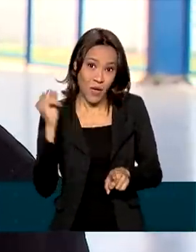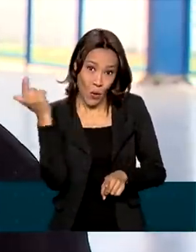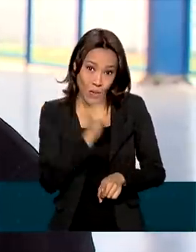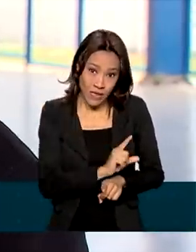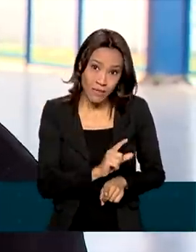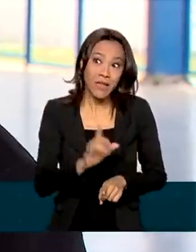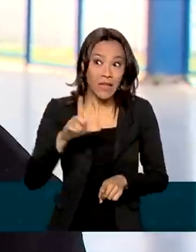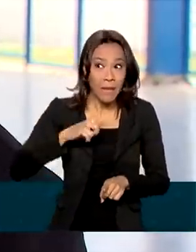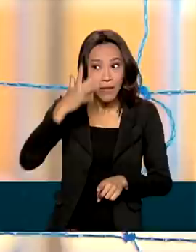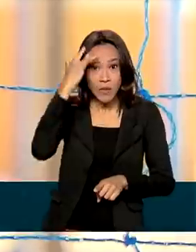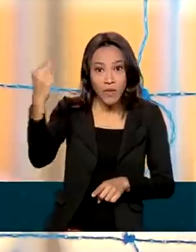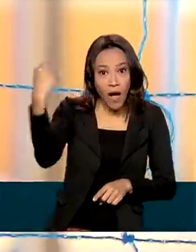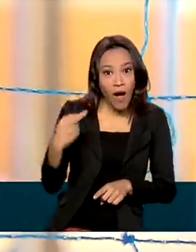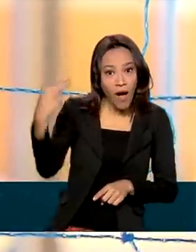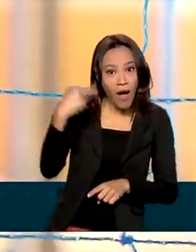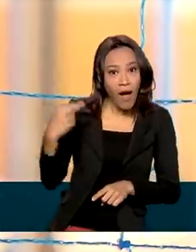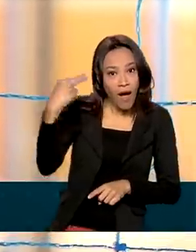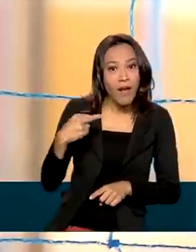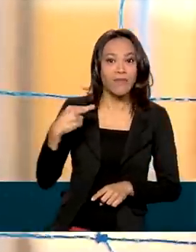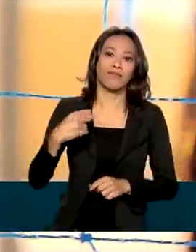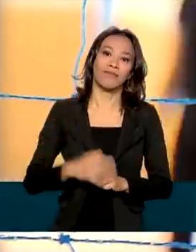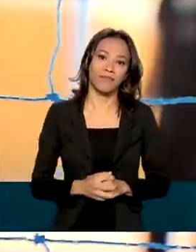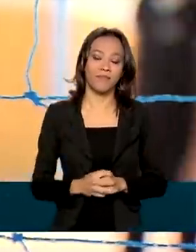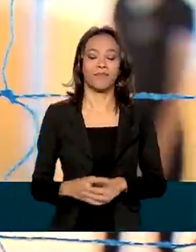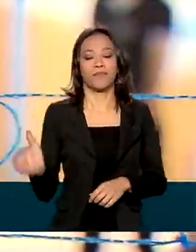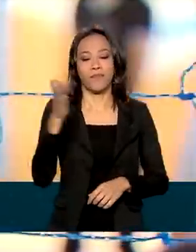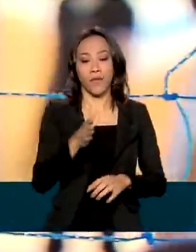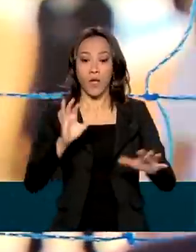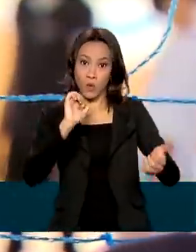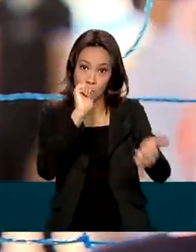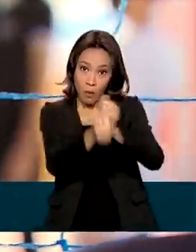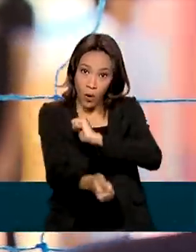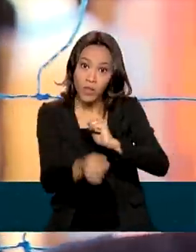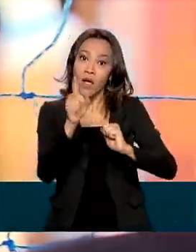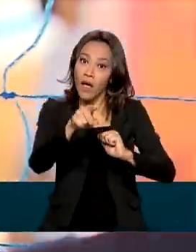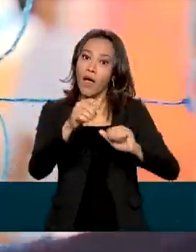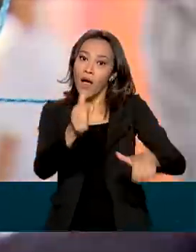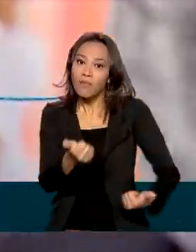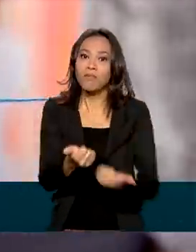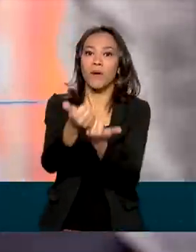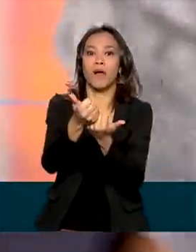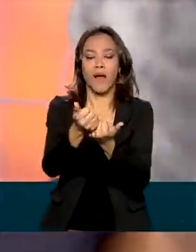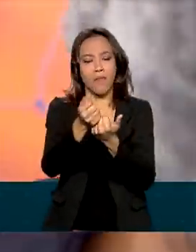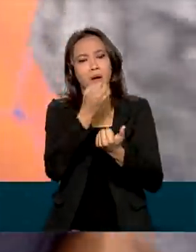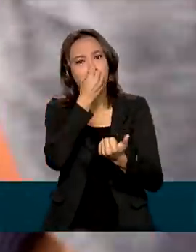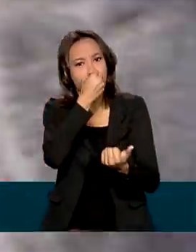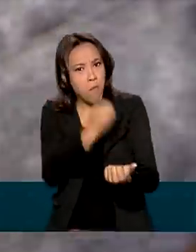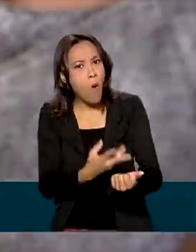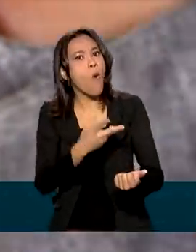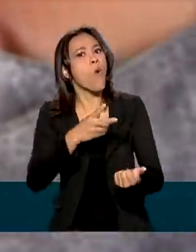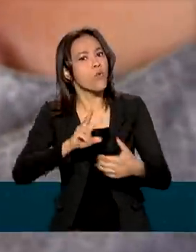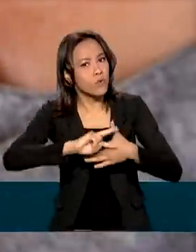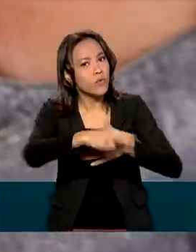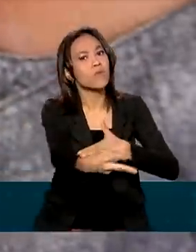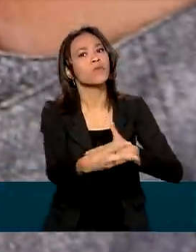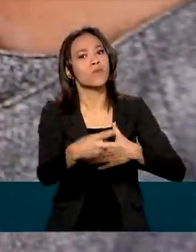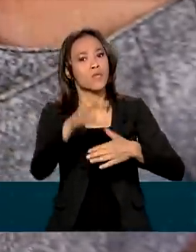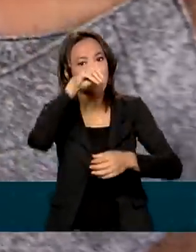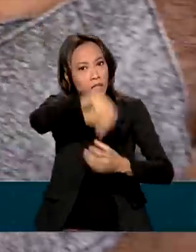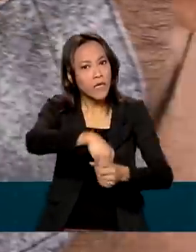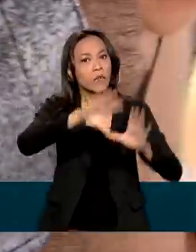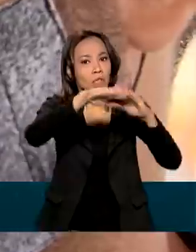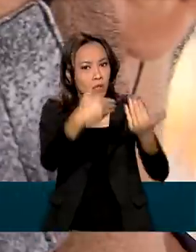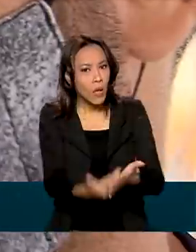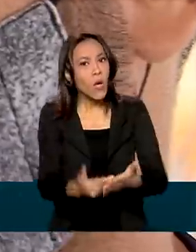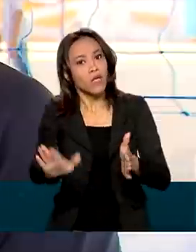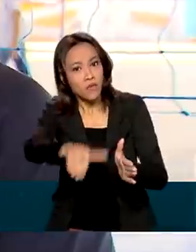pessoas que estão nos olhando. O esporte tem se mostrado um forte aliado para gerar bons resultados em quadra e